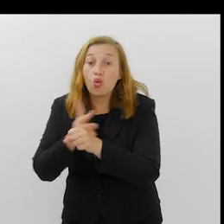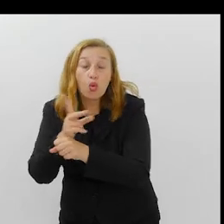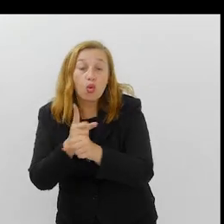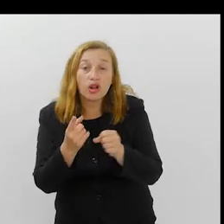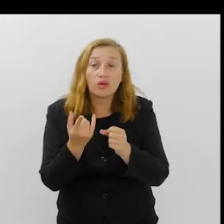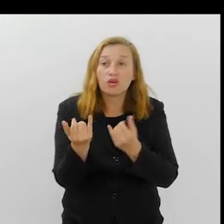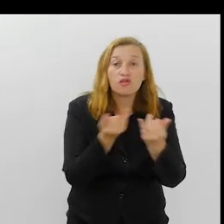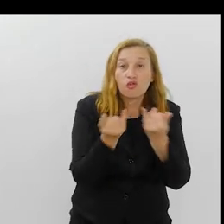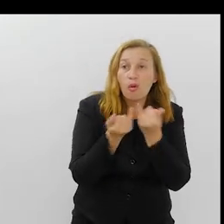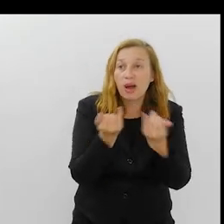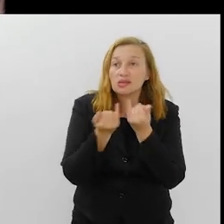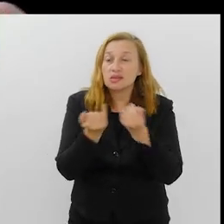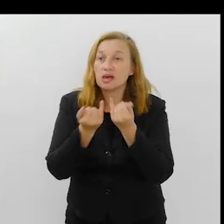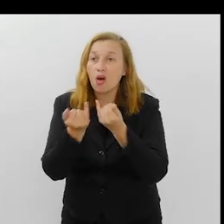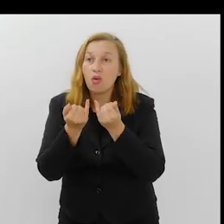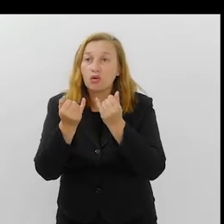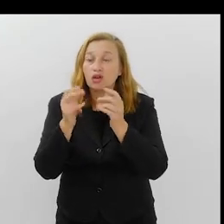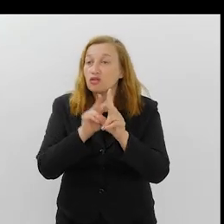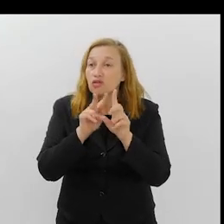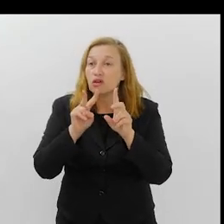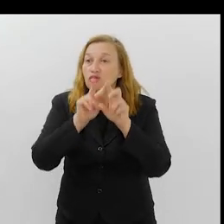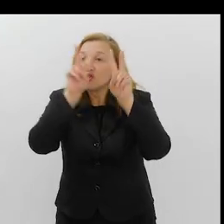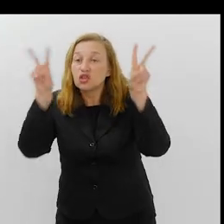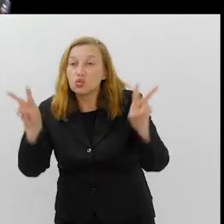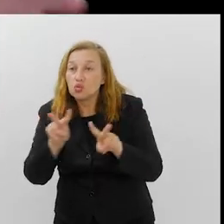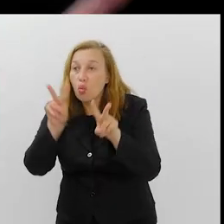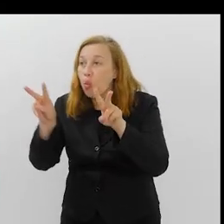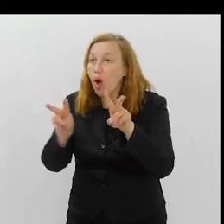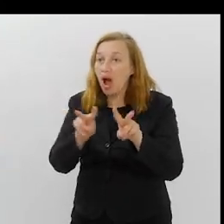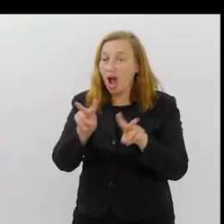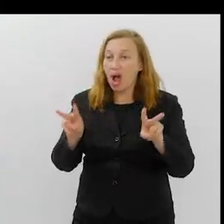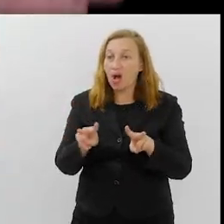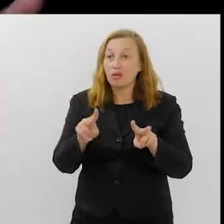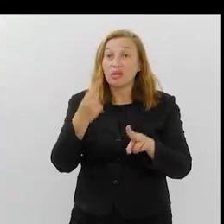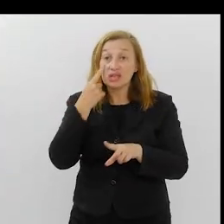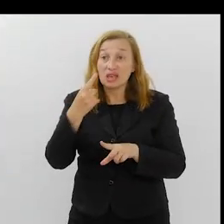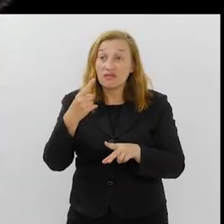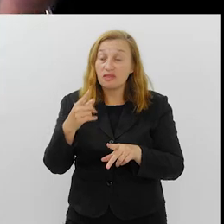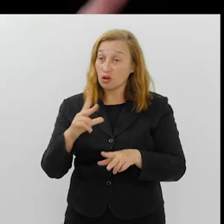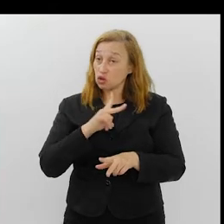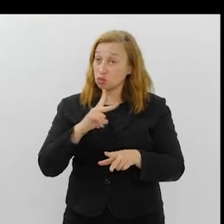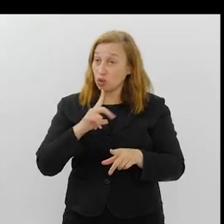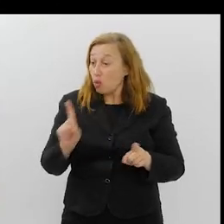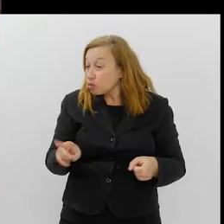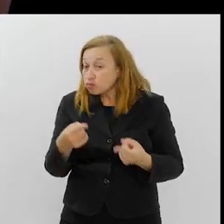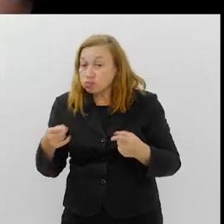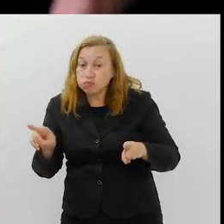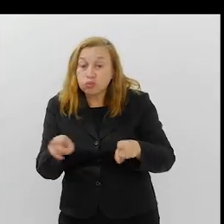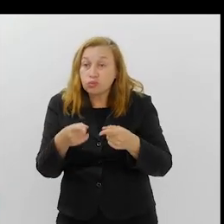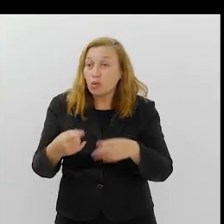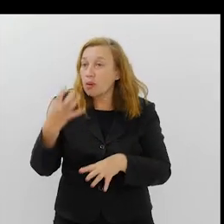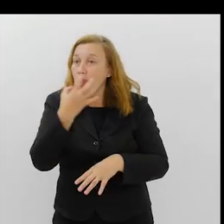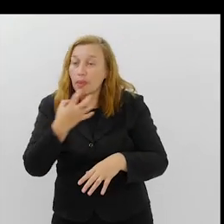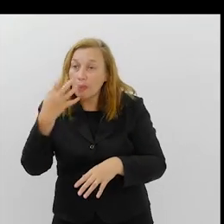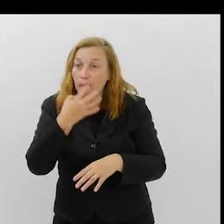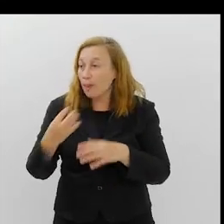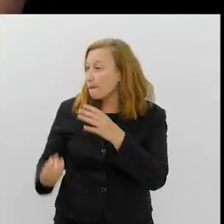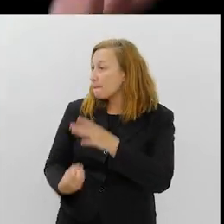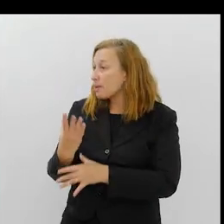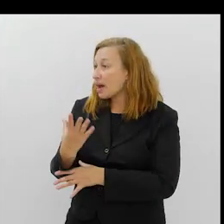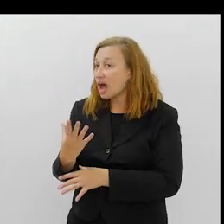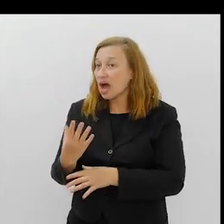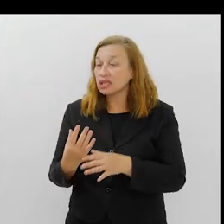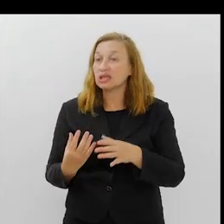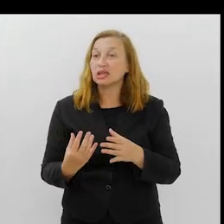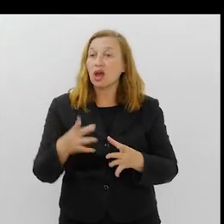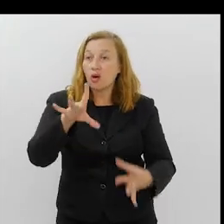informação, vão atrás da informação visual, da informação para o enredo. Você vê que os próprios enredos se elaboraram, até surgiu